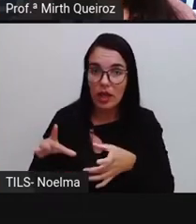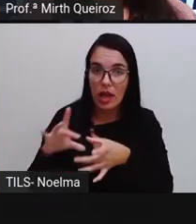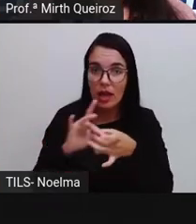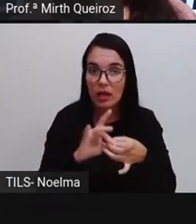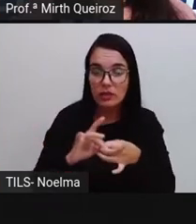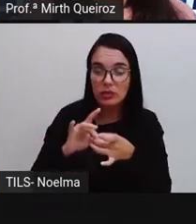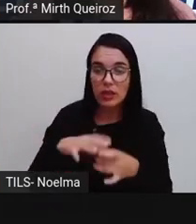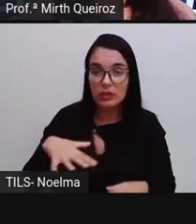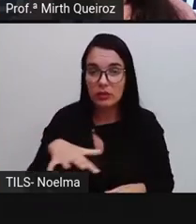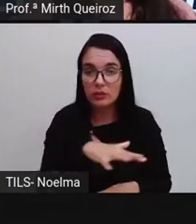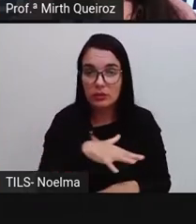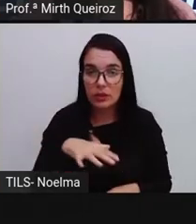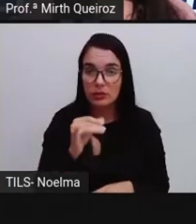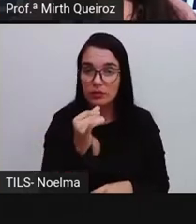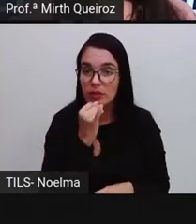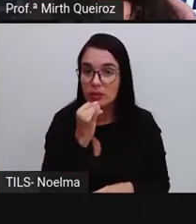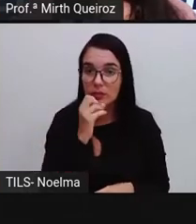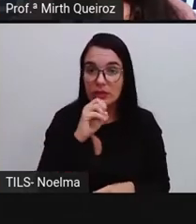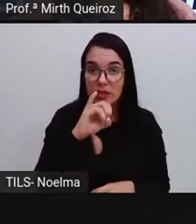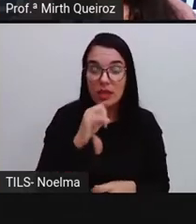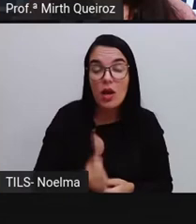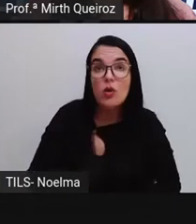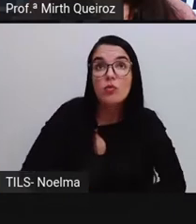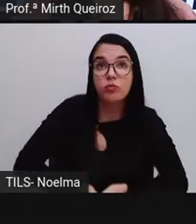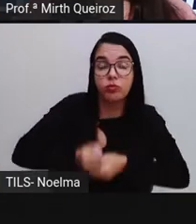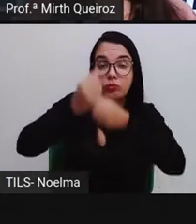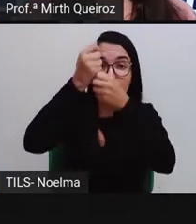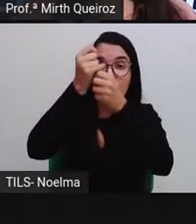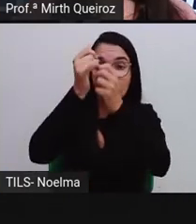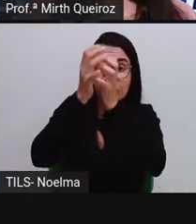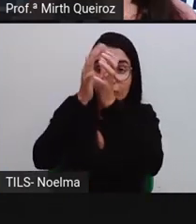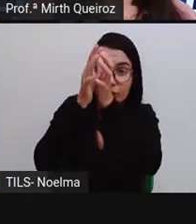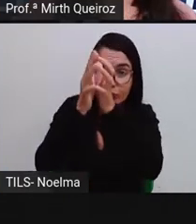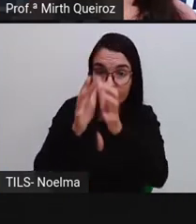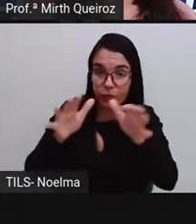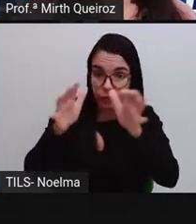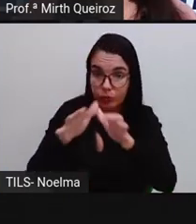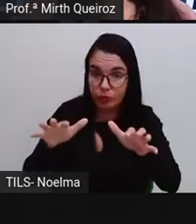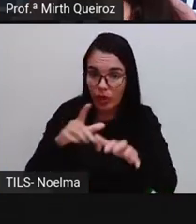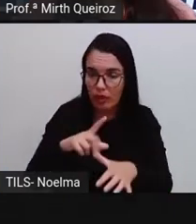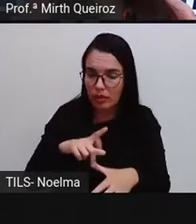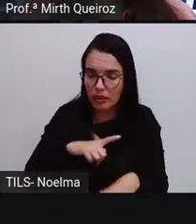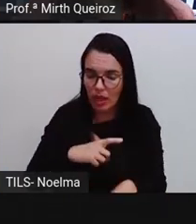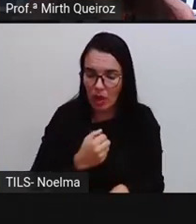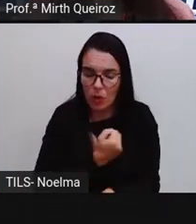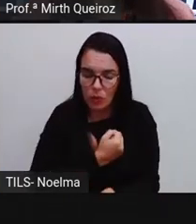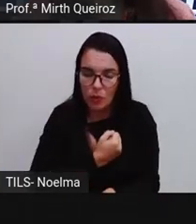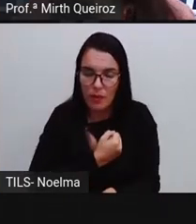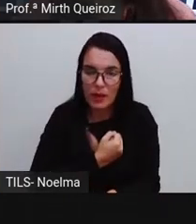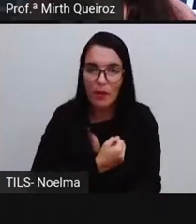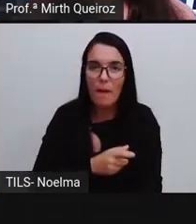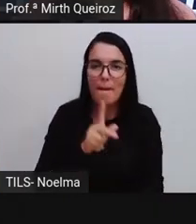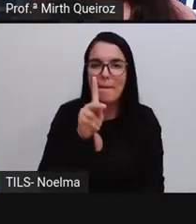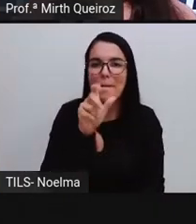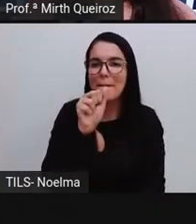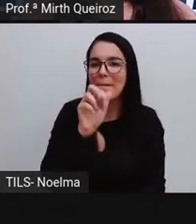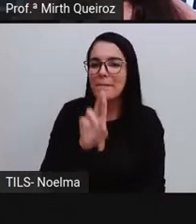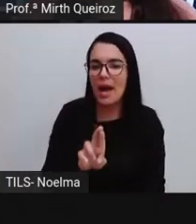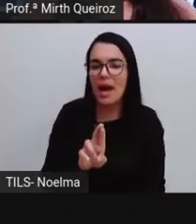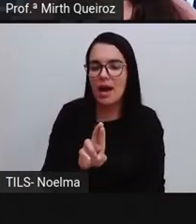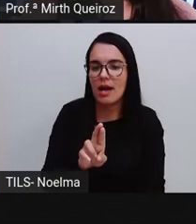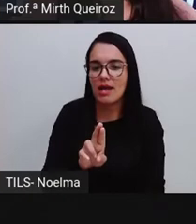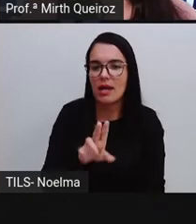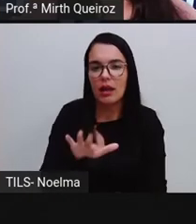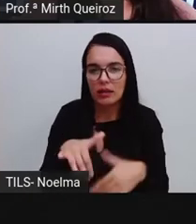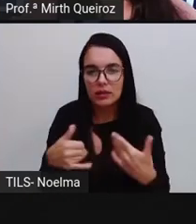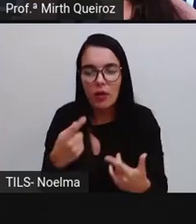amostral. Por exemplo, se lançarmos um dado e queremos obter um número par. Então, a gente vai analisar